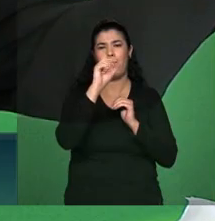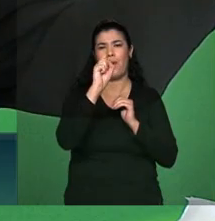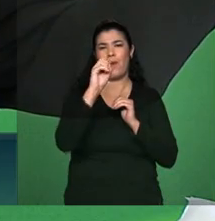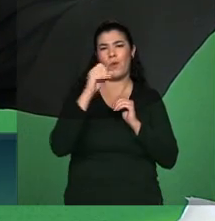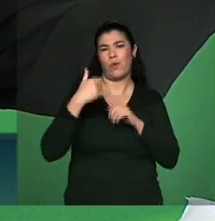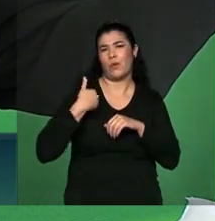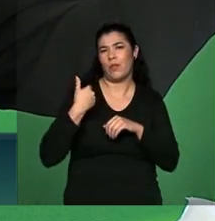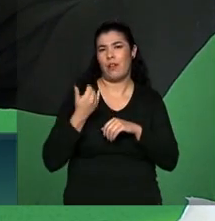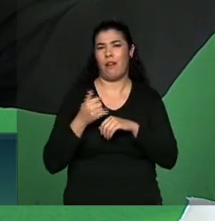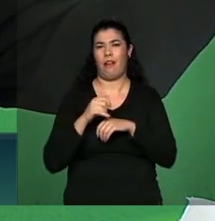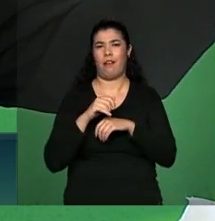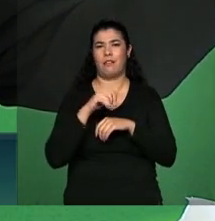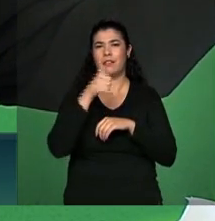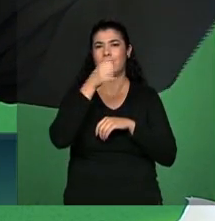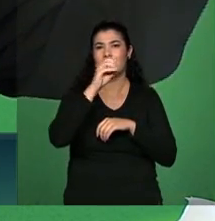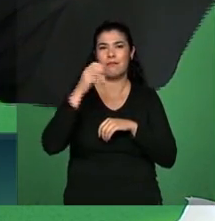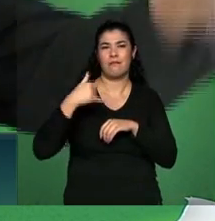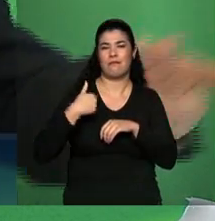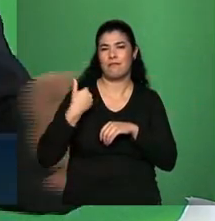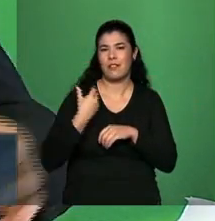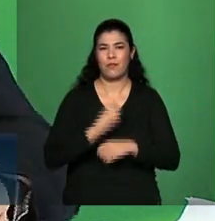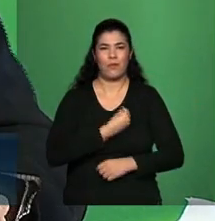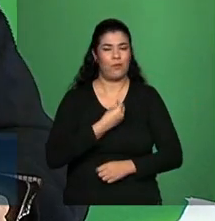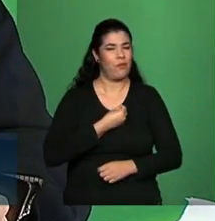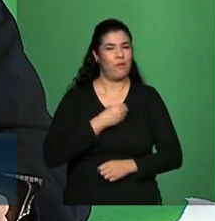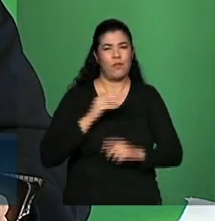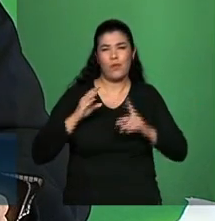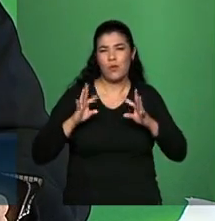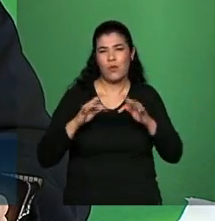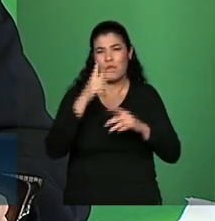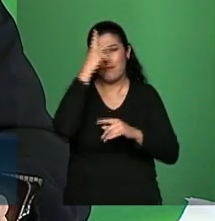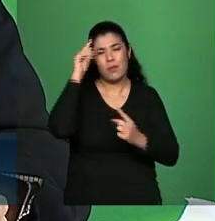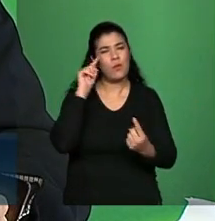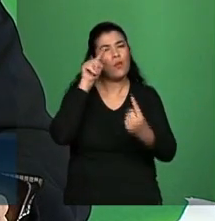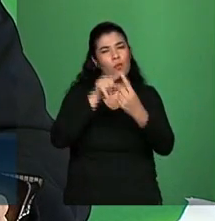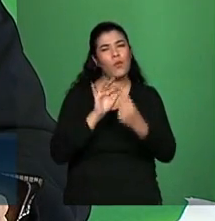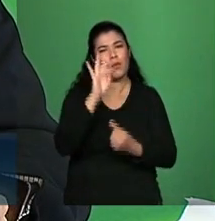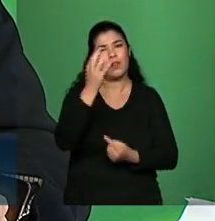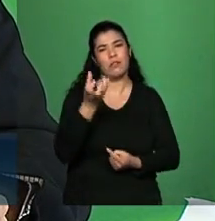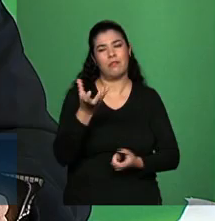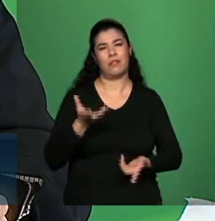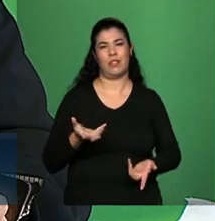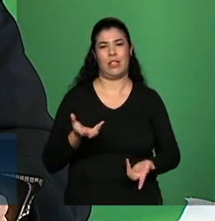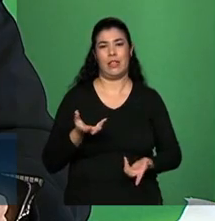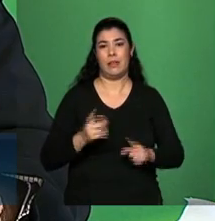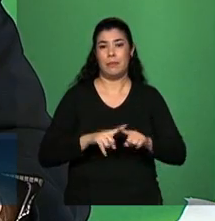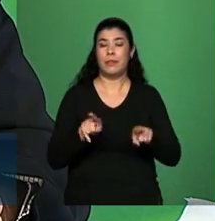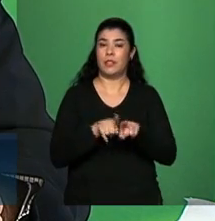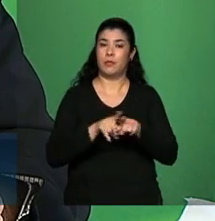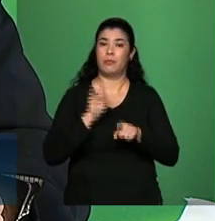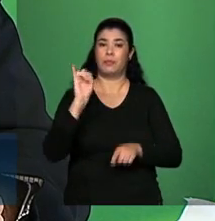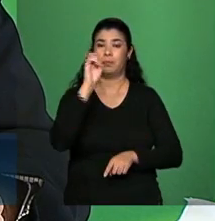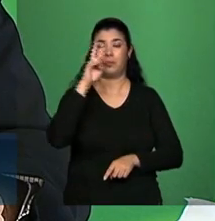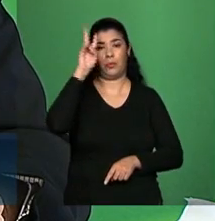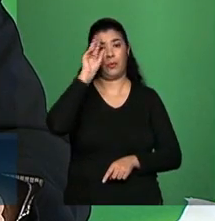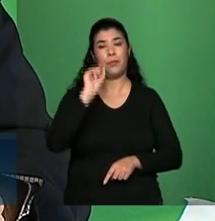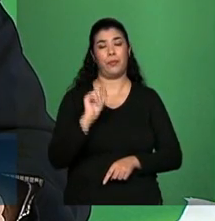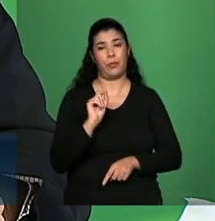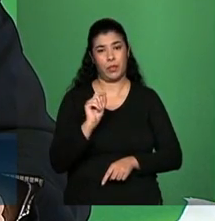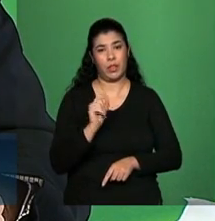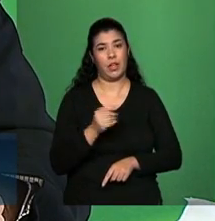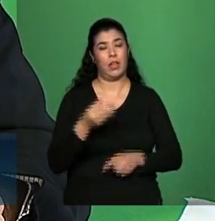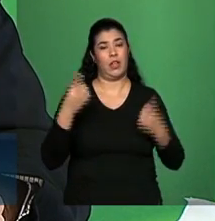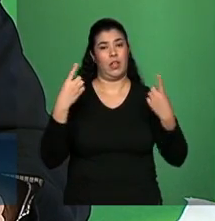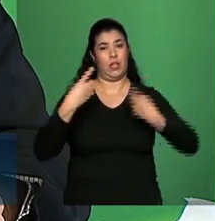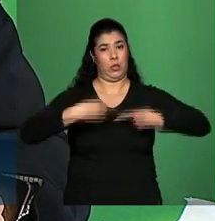Por isso que a expectativa de vida, essa expectativa de vida é de todo mundo. Então, isso é muito importante. A outra coisa também importante lembrar é o seguinte, essa